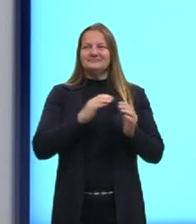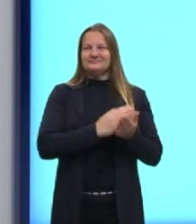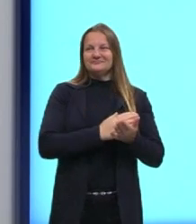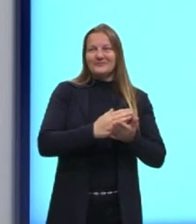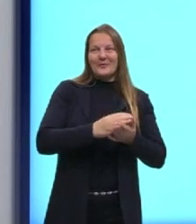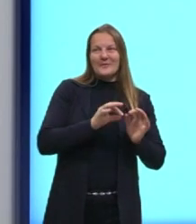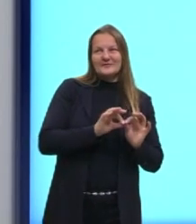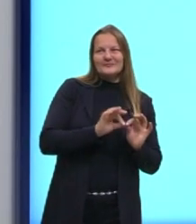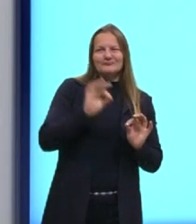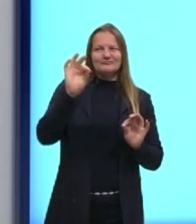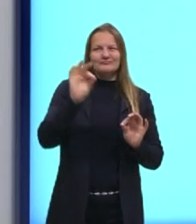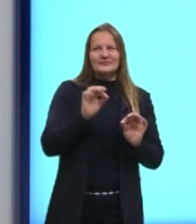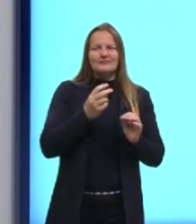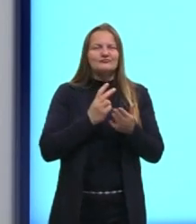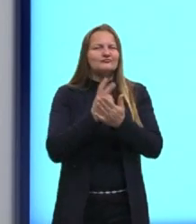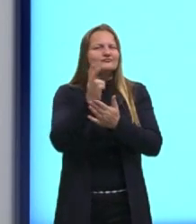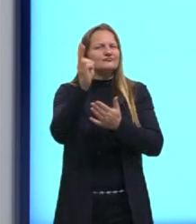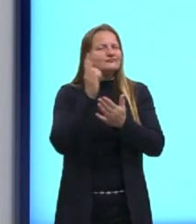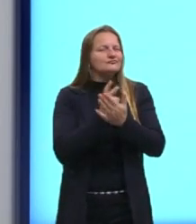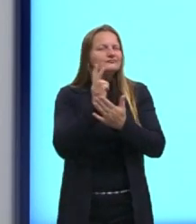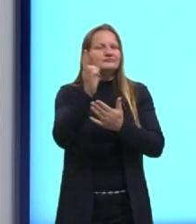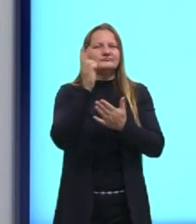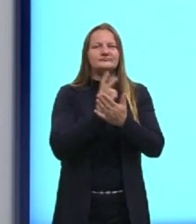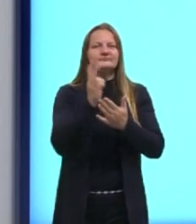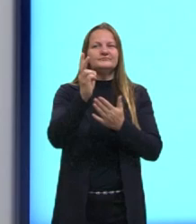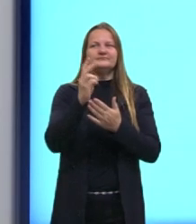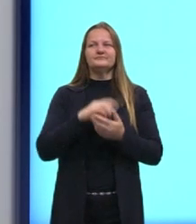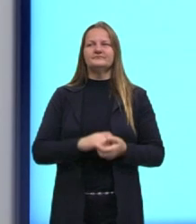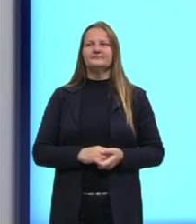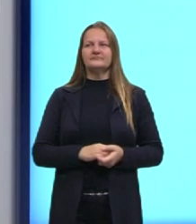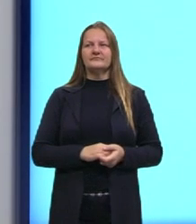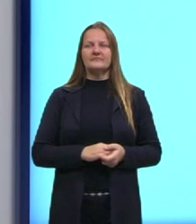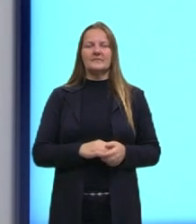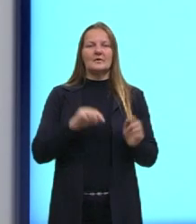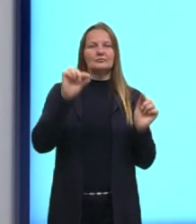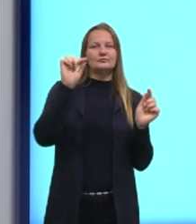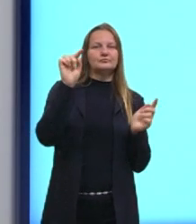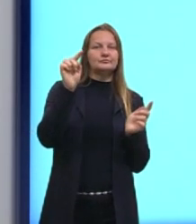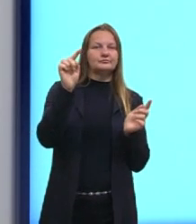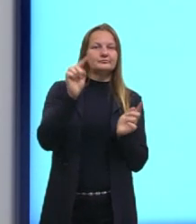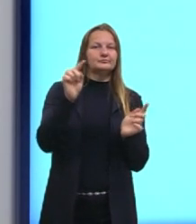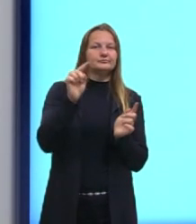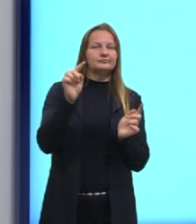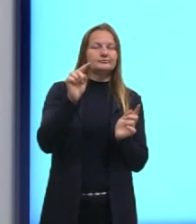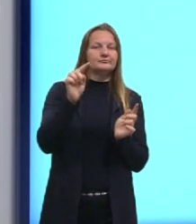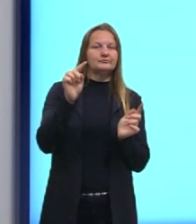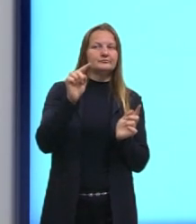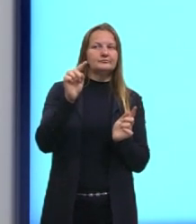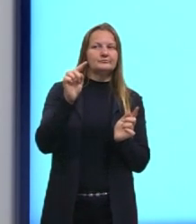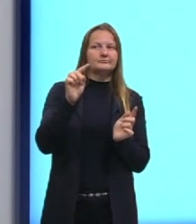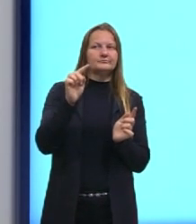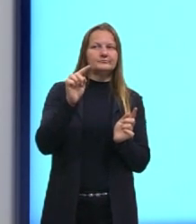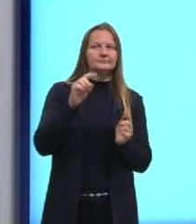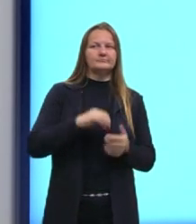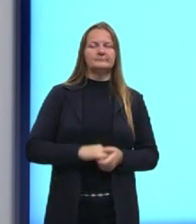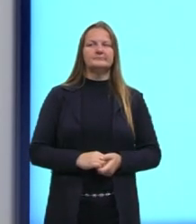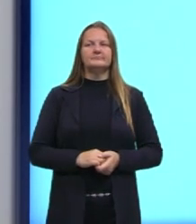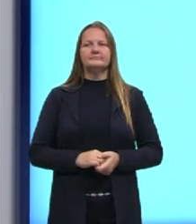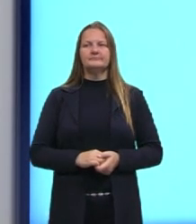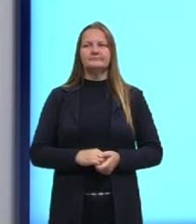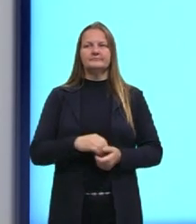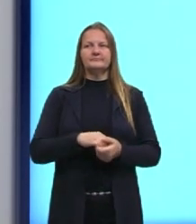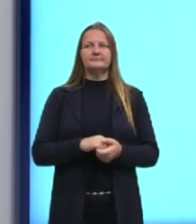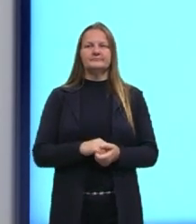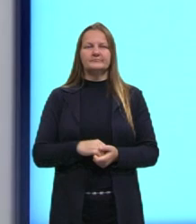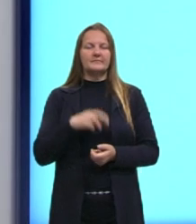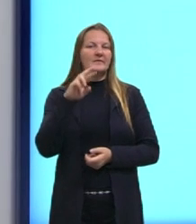continua indefinidamente. E a reta que é ilimitada, né? Nos dois lados ali. Mas, nós